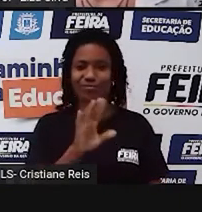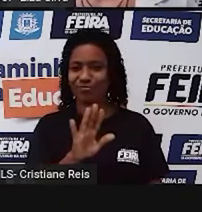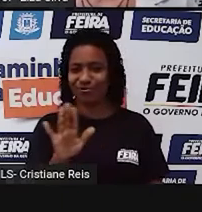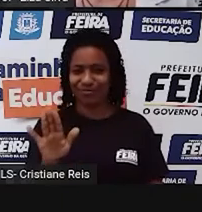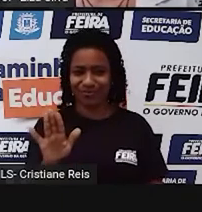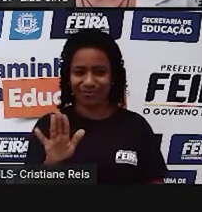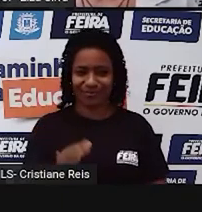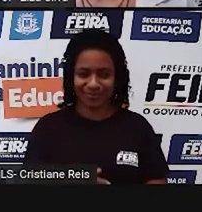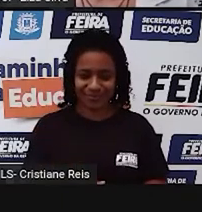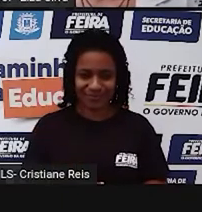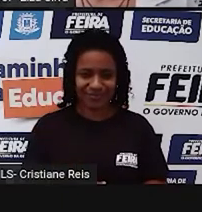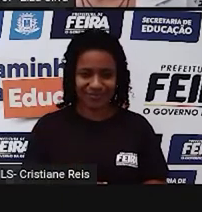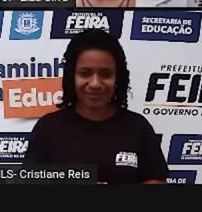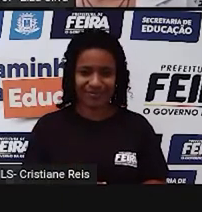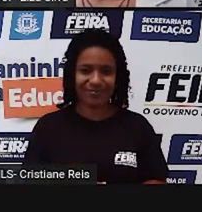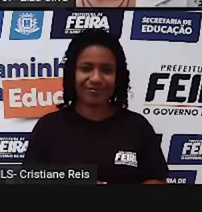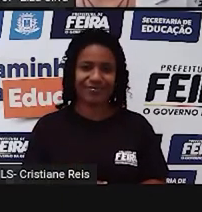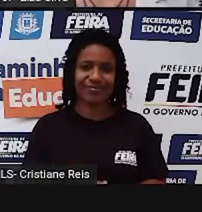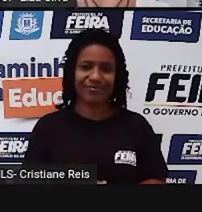Número seventeen,